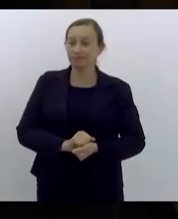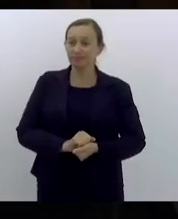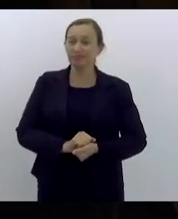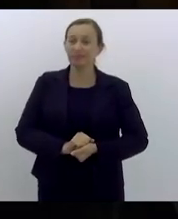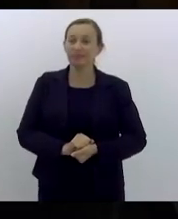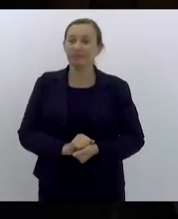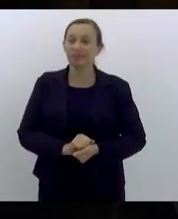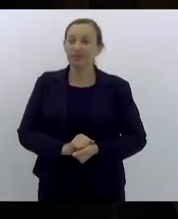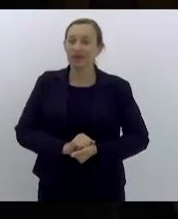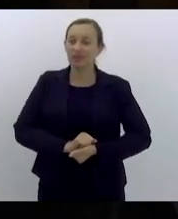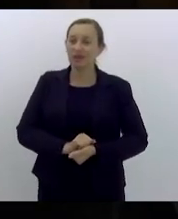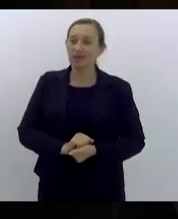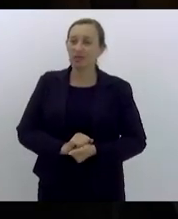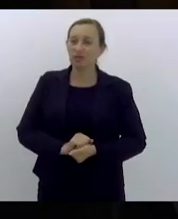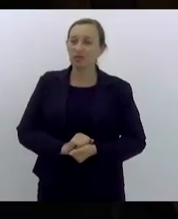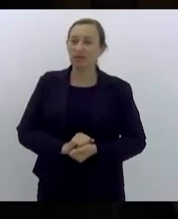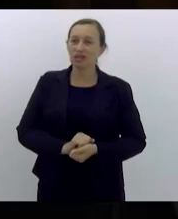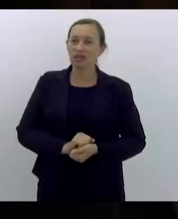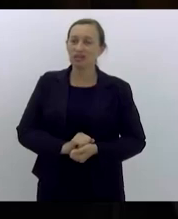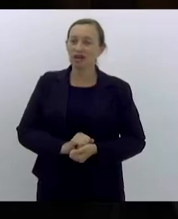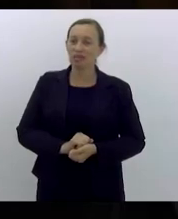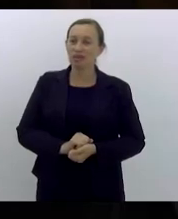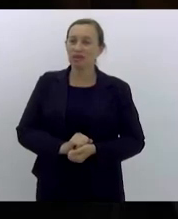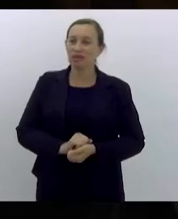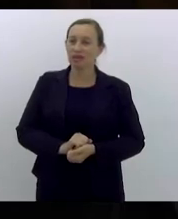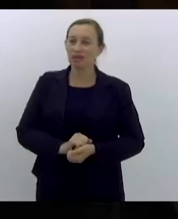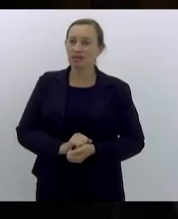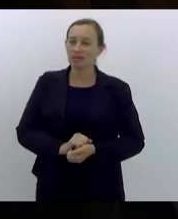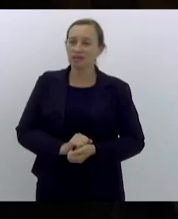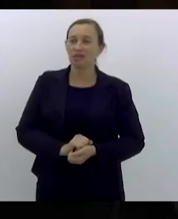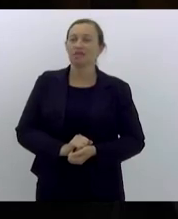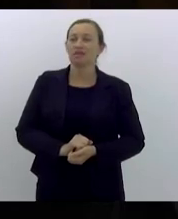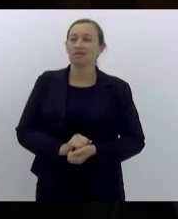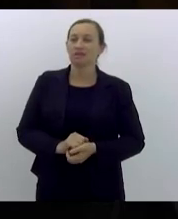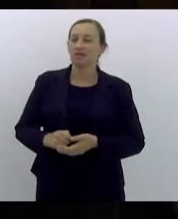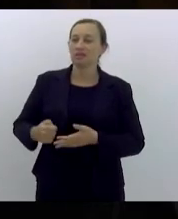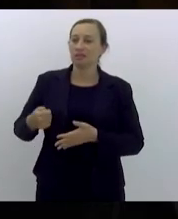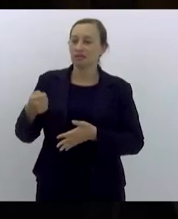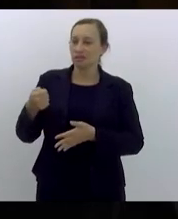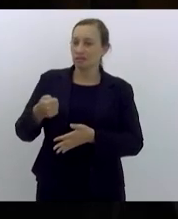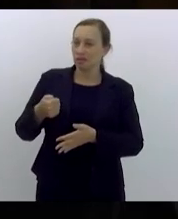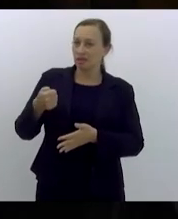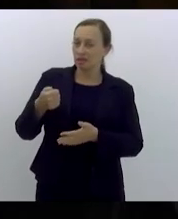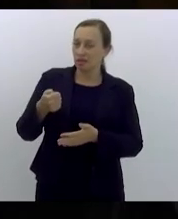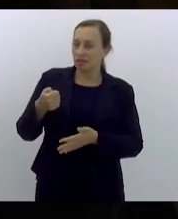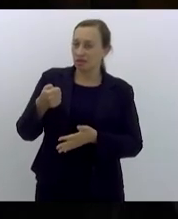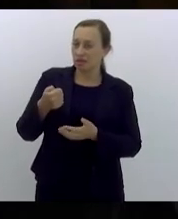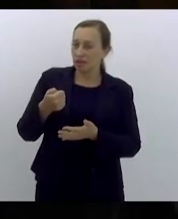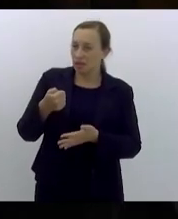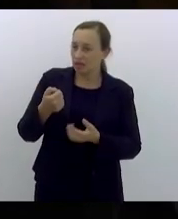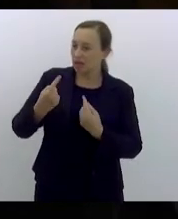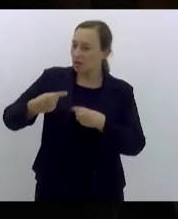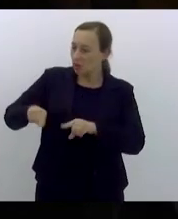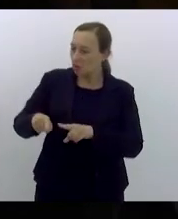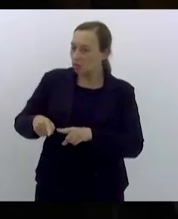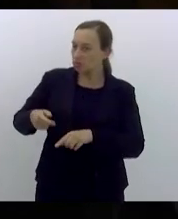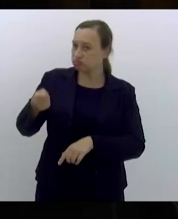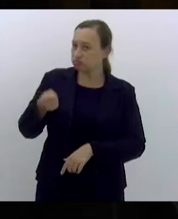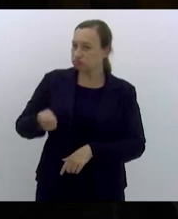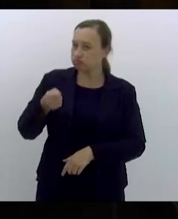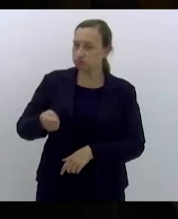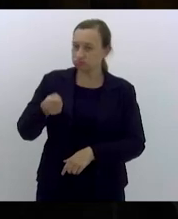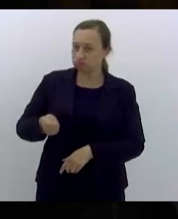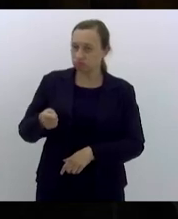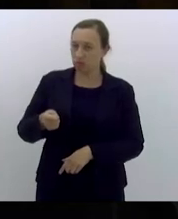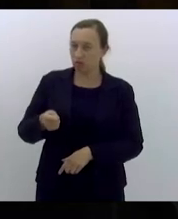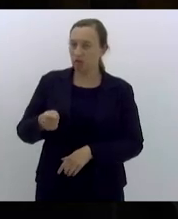da história recente para resistirem ao autoritarismo para resistirem à barbárie ao avanço dos ditames